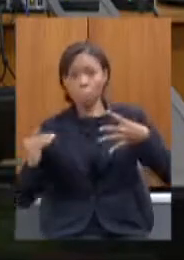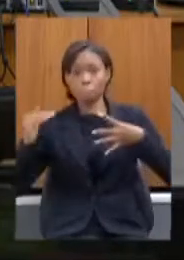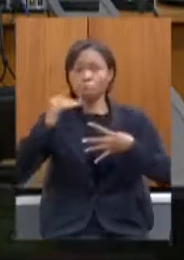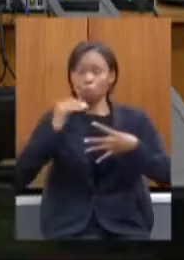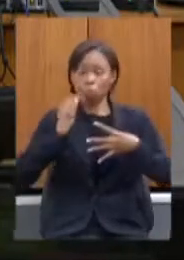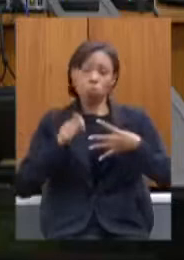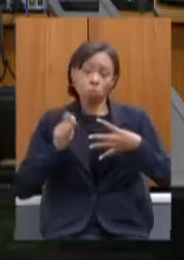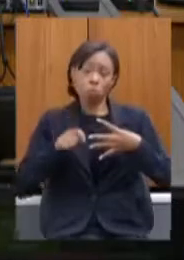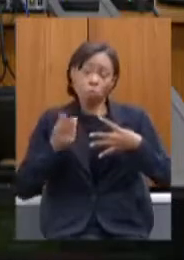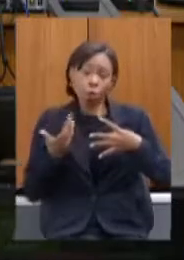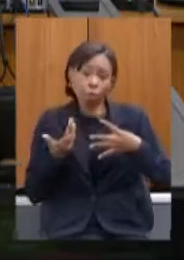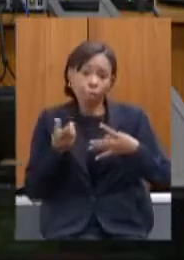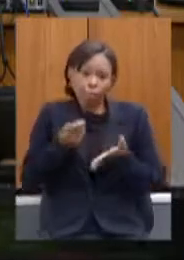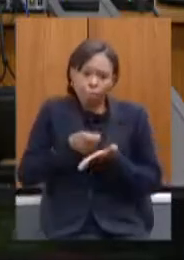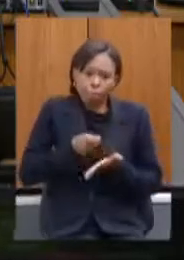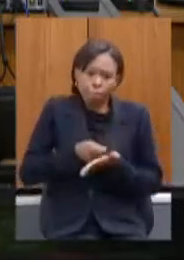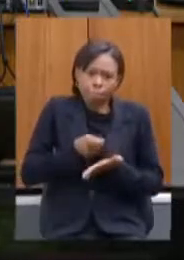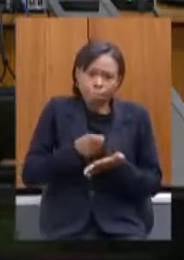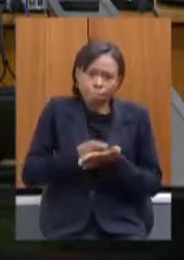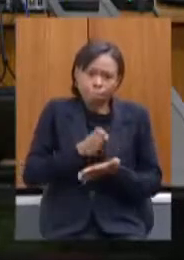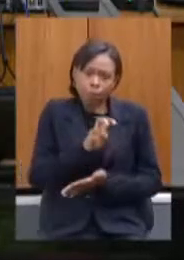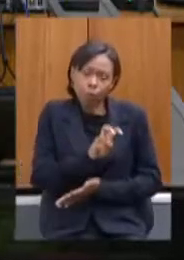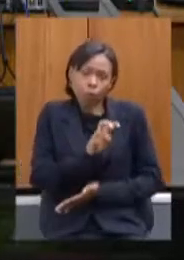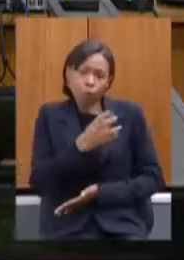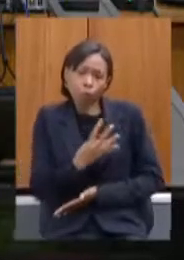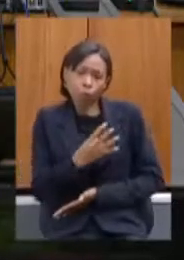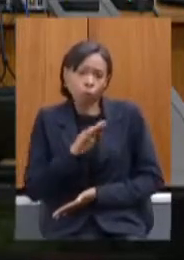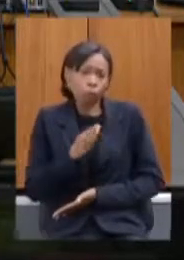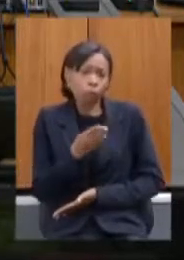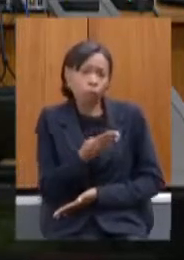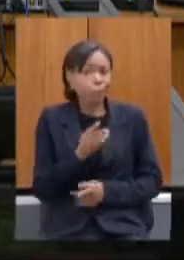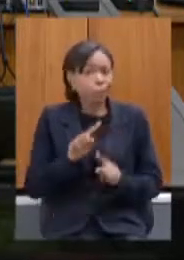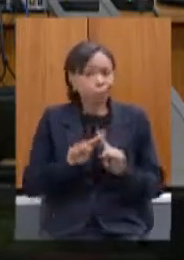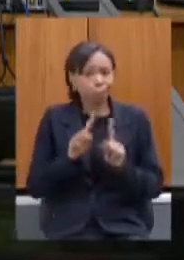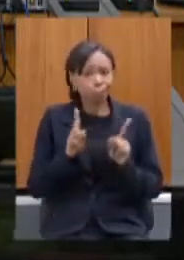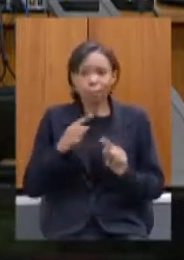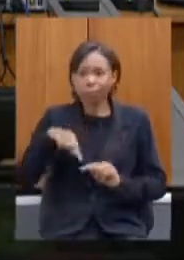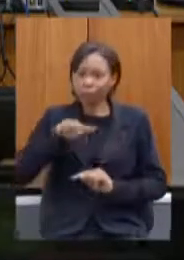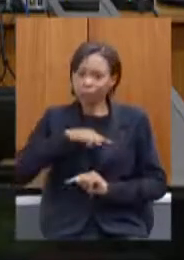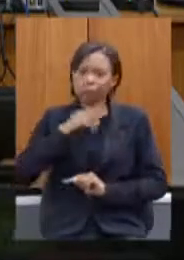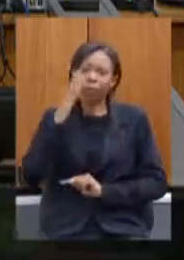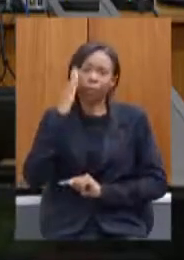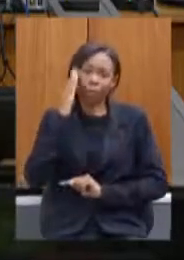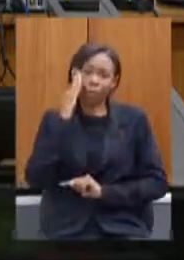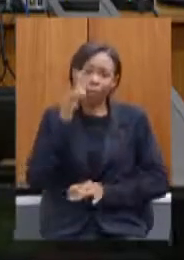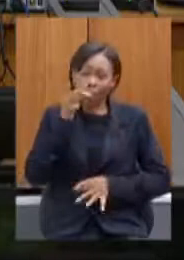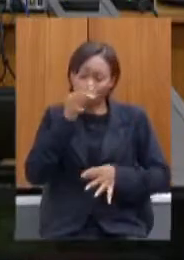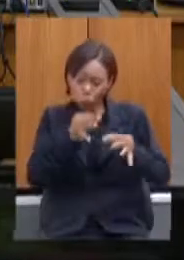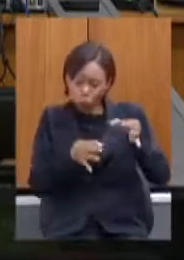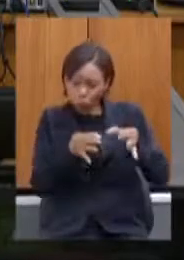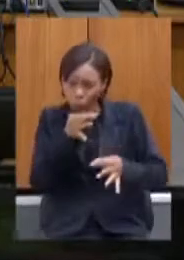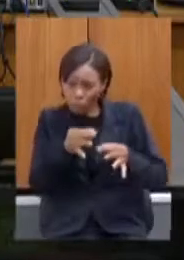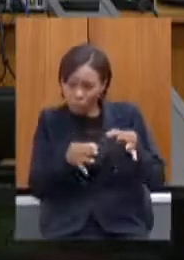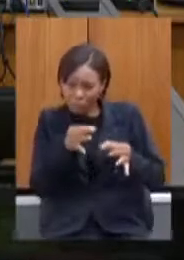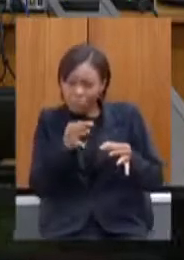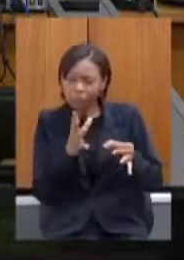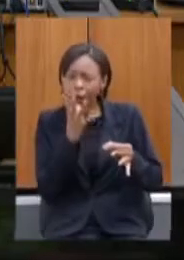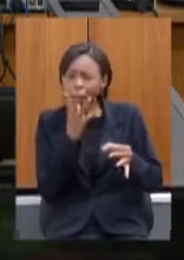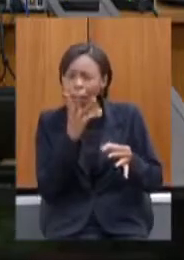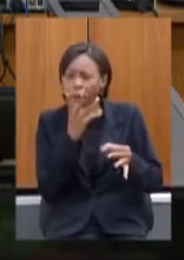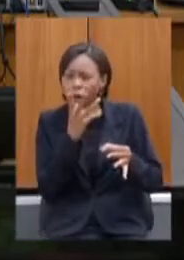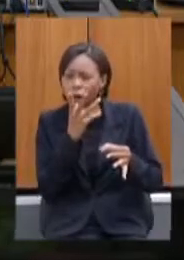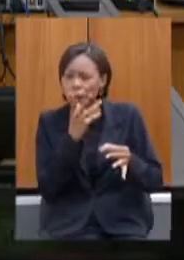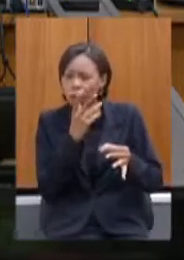bilhões agora todos nós sabemos que a justiça tarda ela não falha mas ela tarda